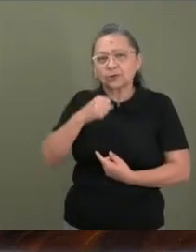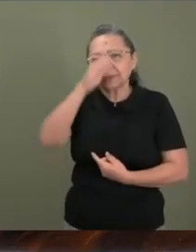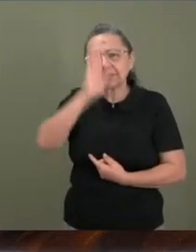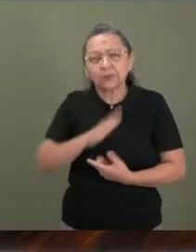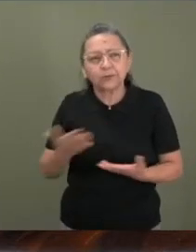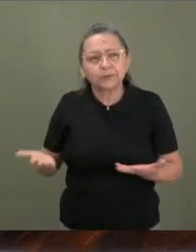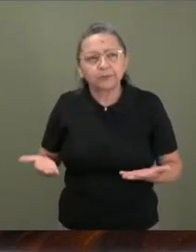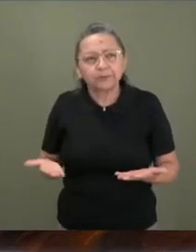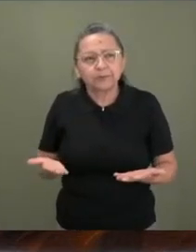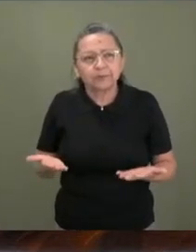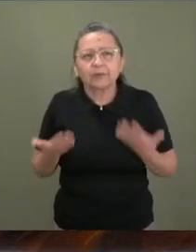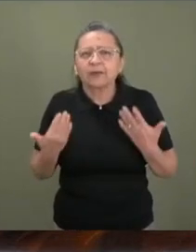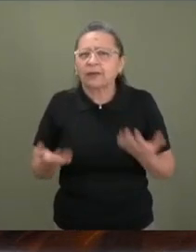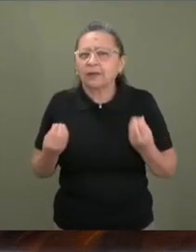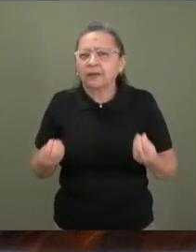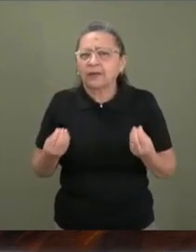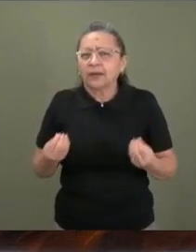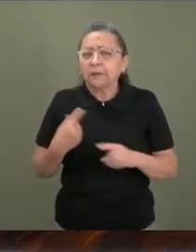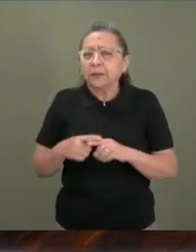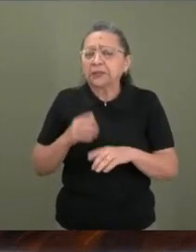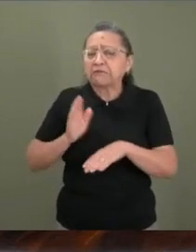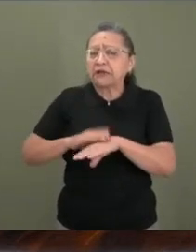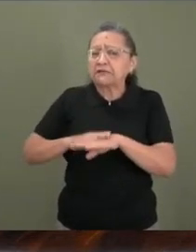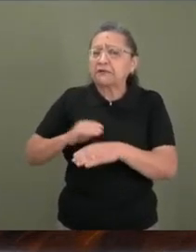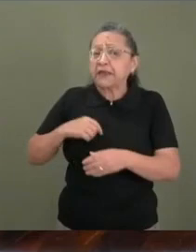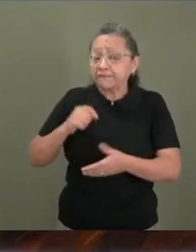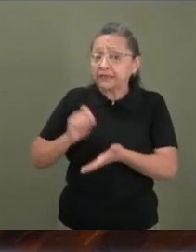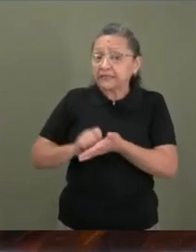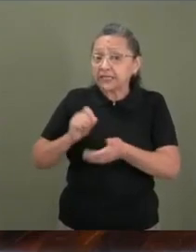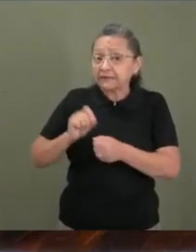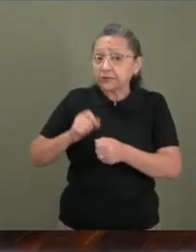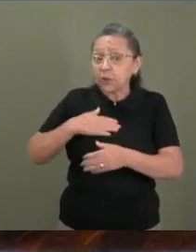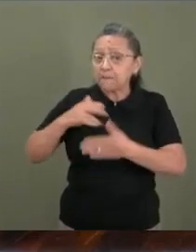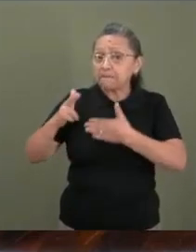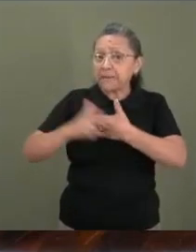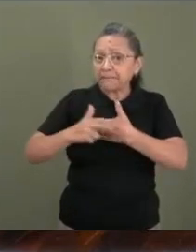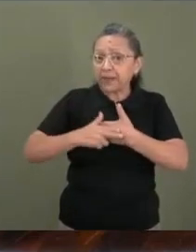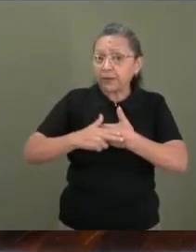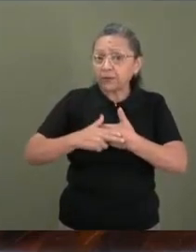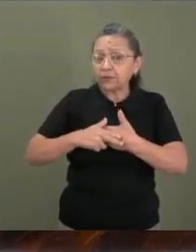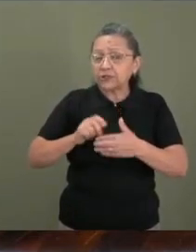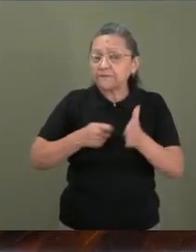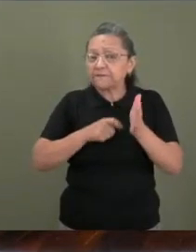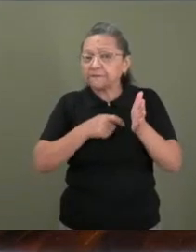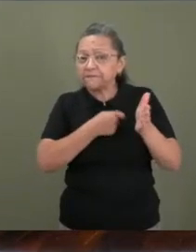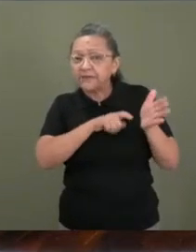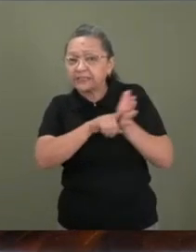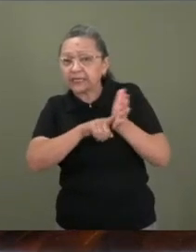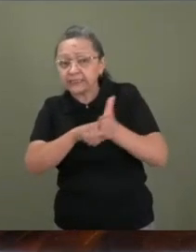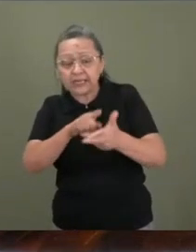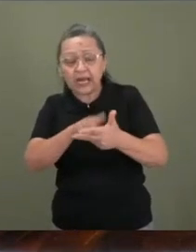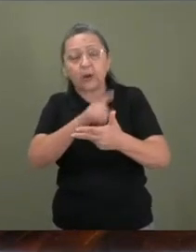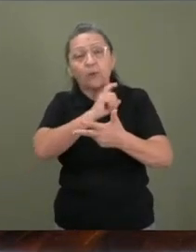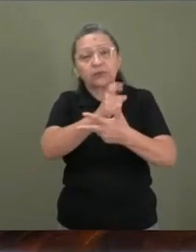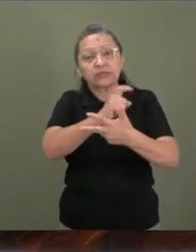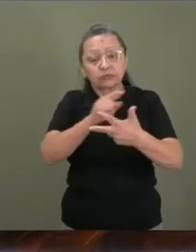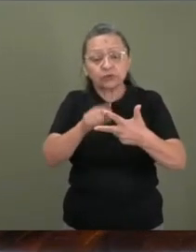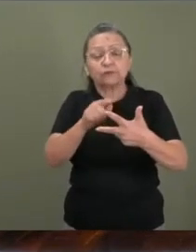por estar fazendo o seu papel de fiscalizar o executivo e o judiciário,